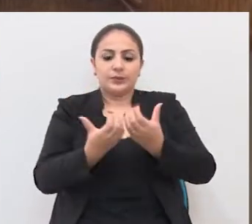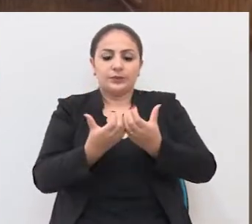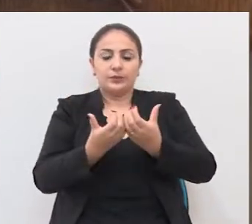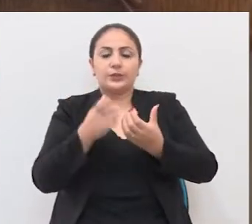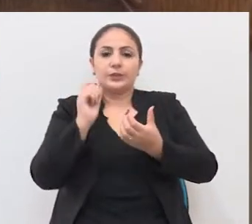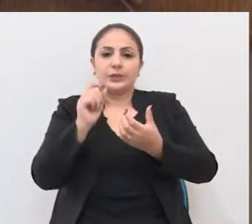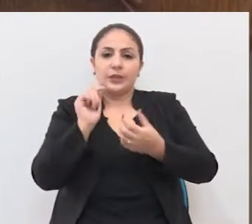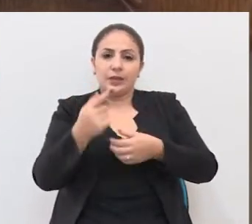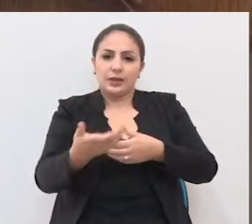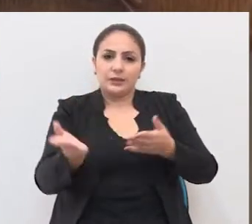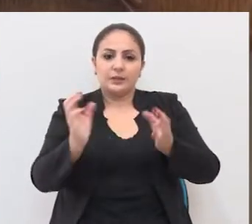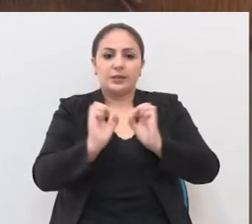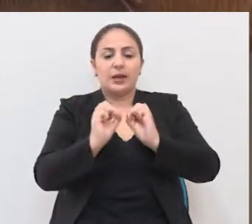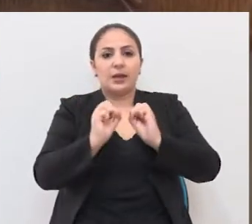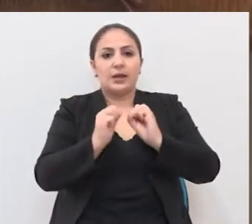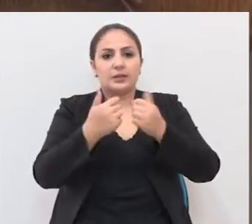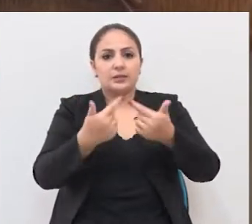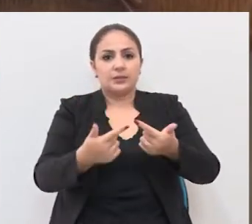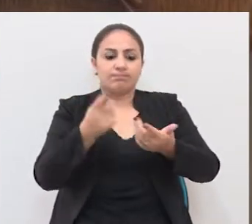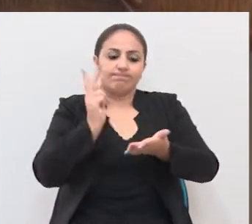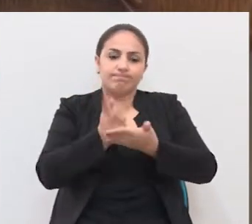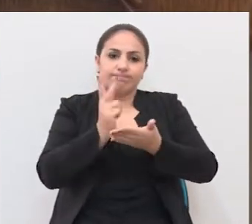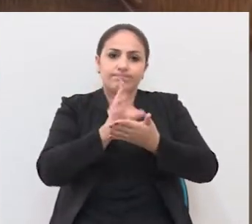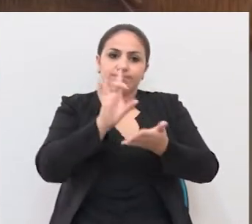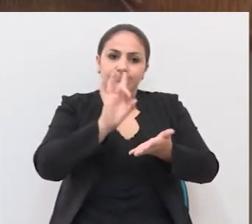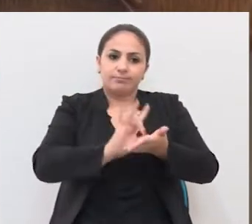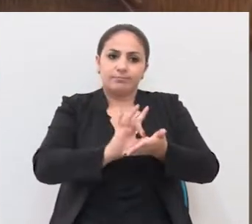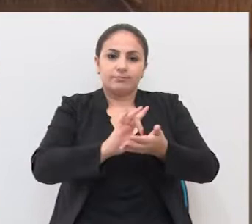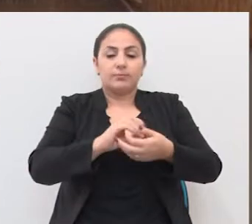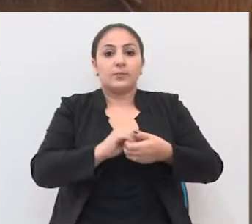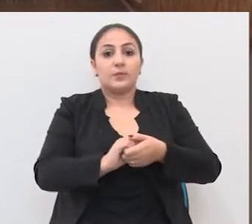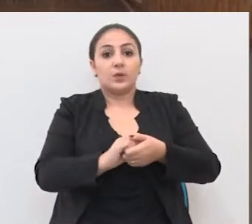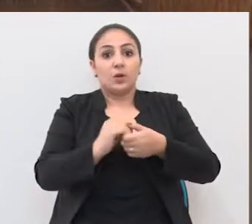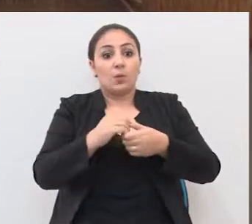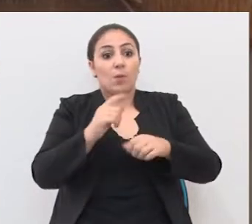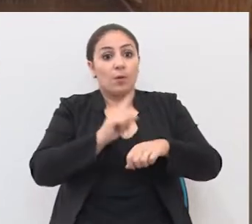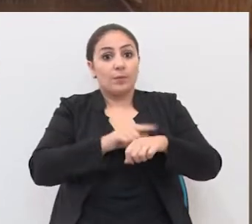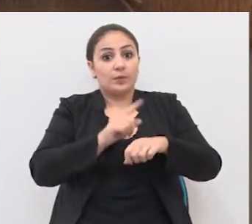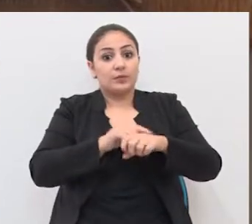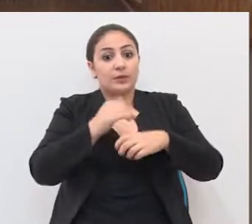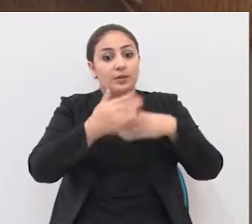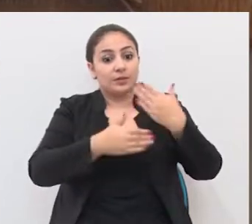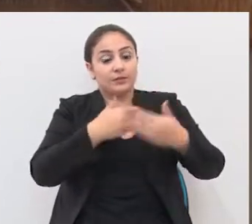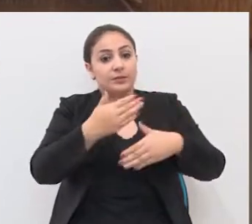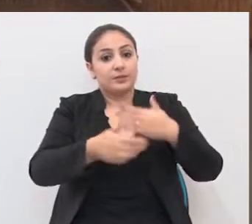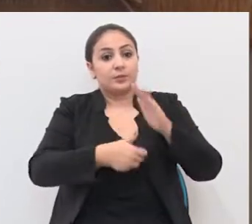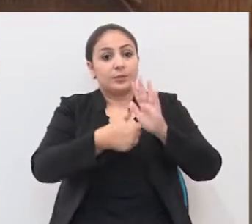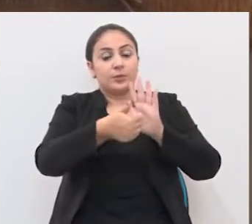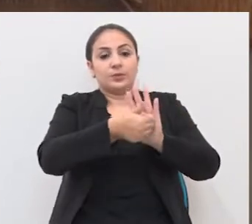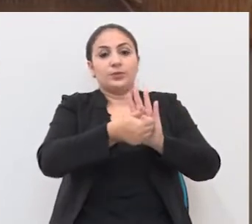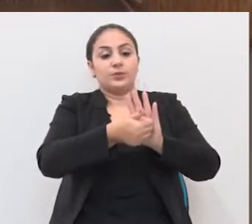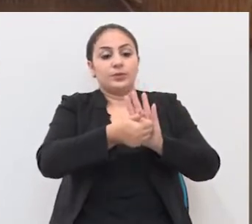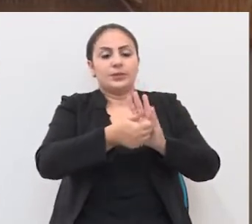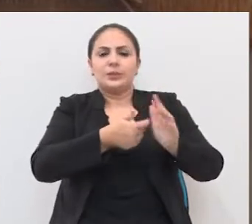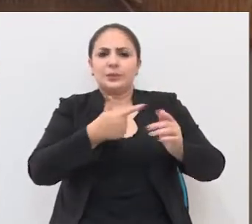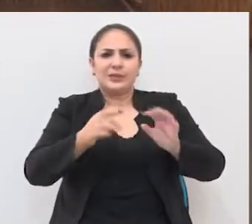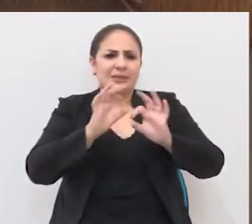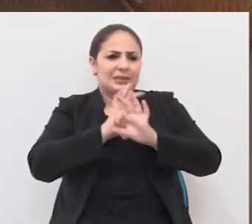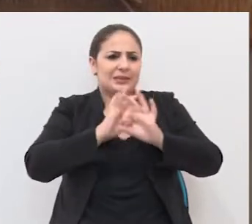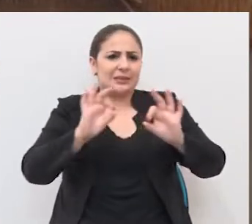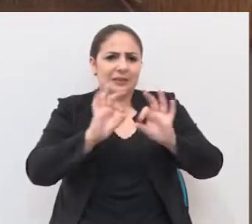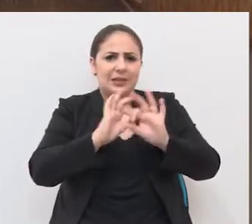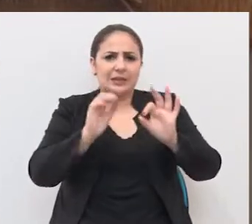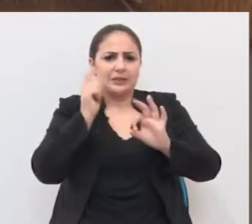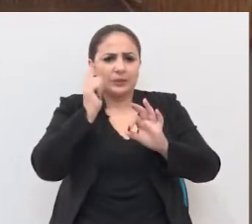comunidade, e que essas ações fiquem permanentes para sempre. Porque quando se avança positivamente, não tem